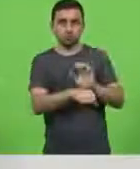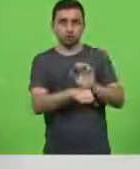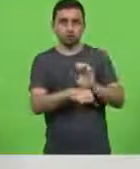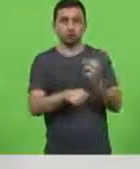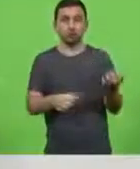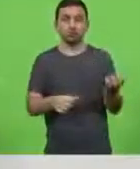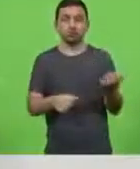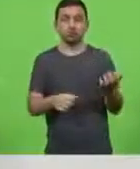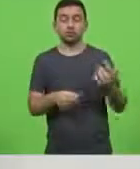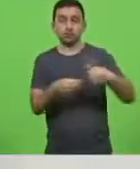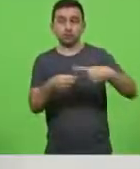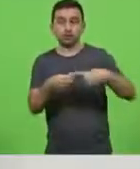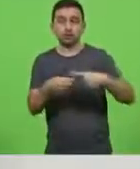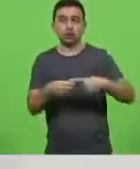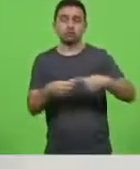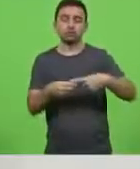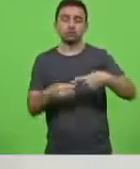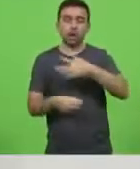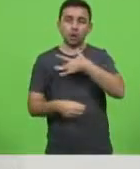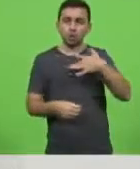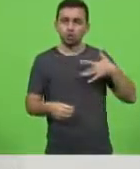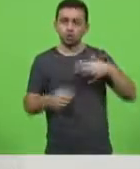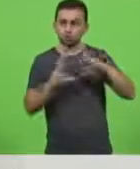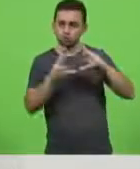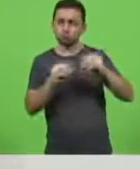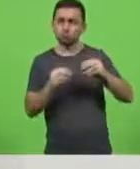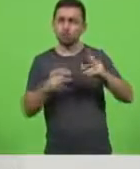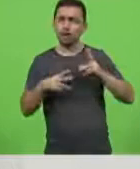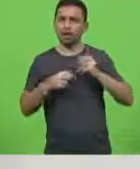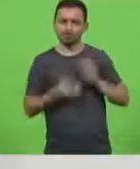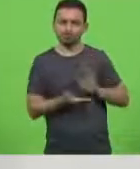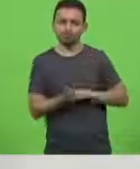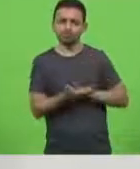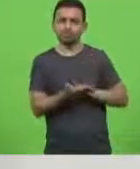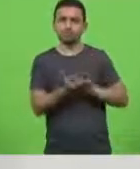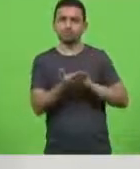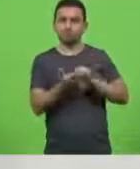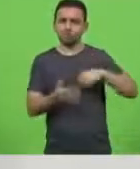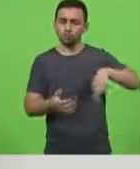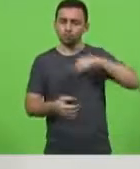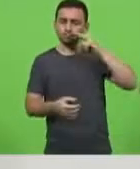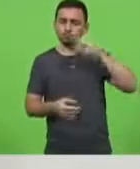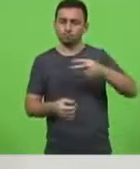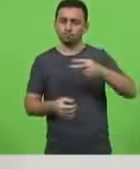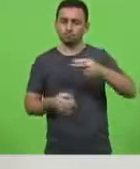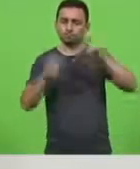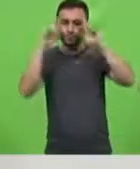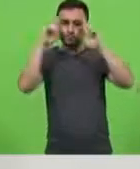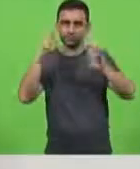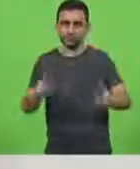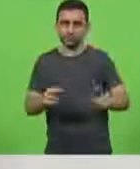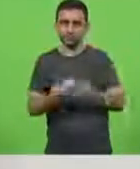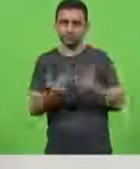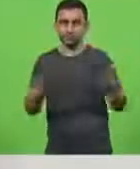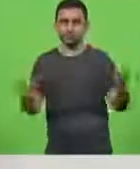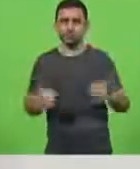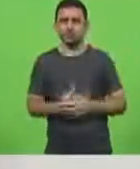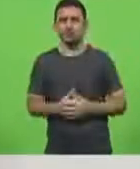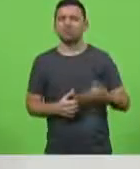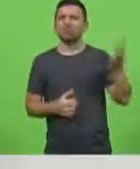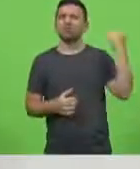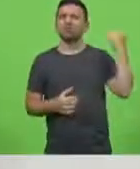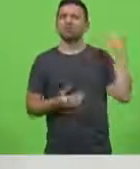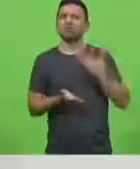da área de saúde todos merecem esse nosso reconhecimento e o nosso respeito desde o início